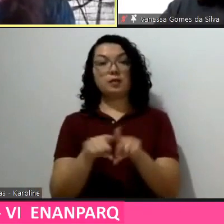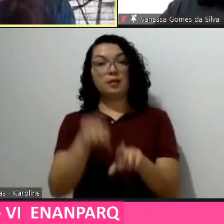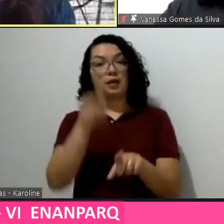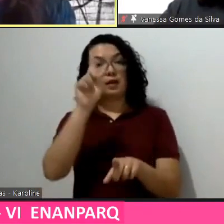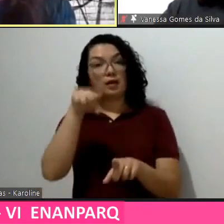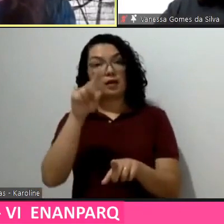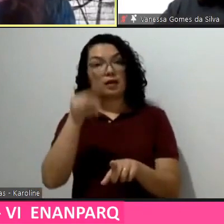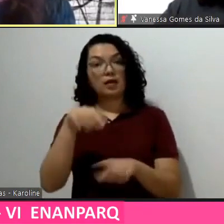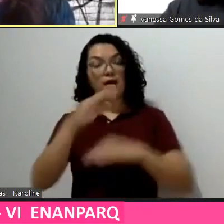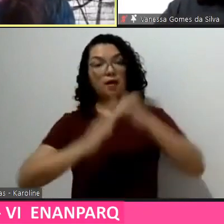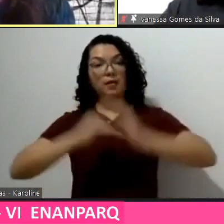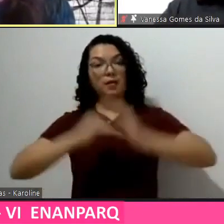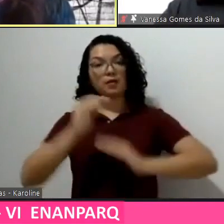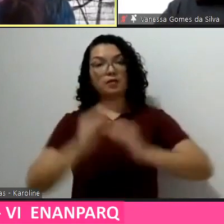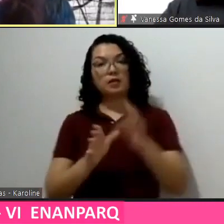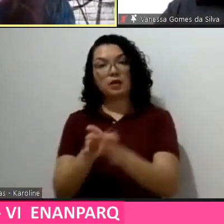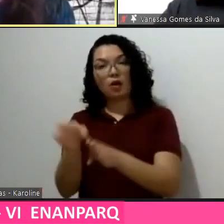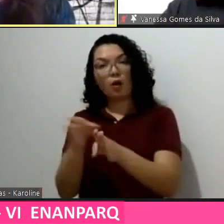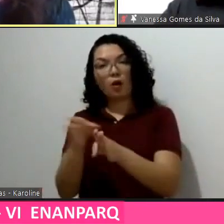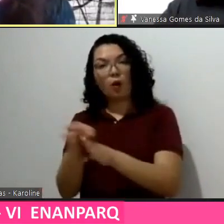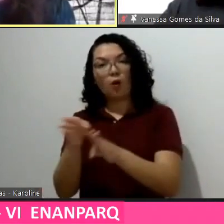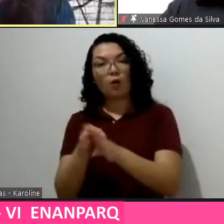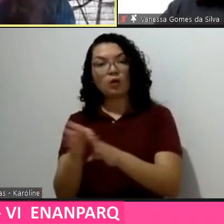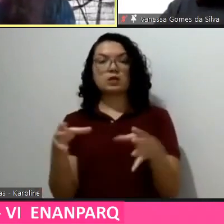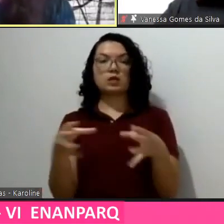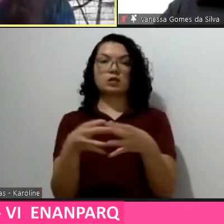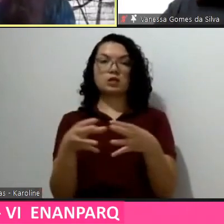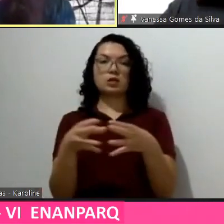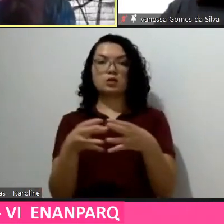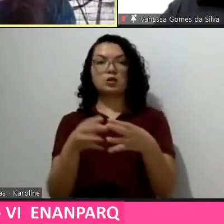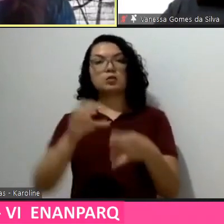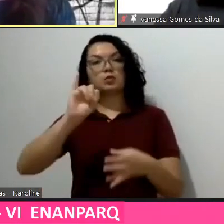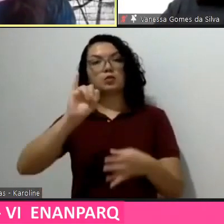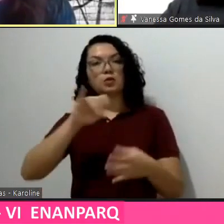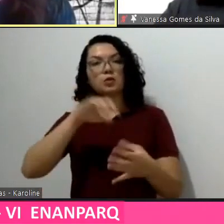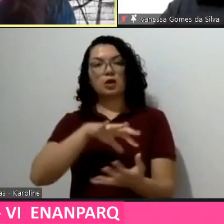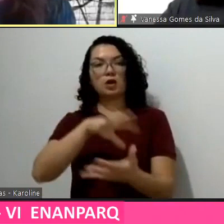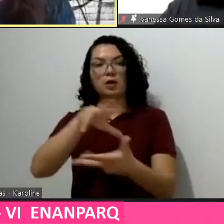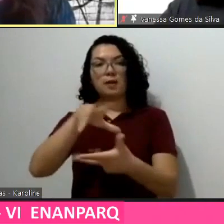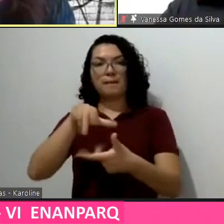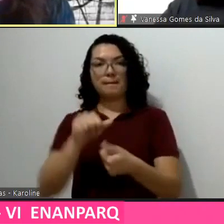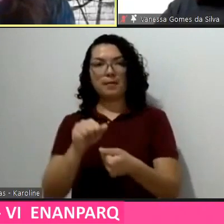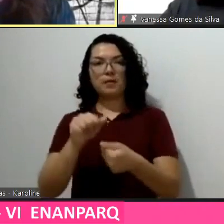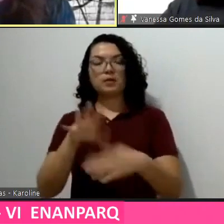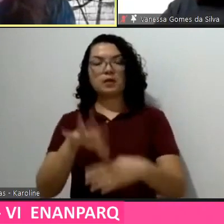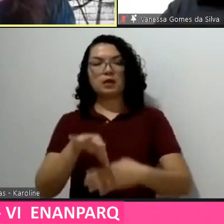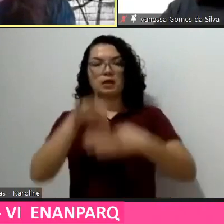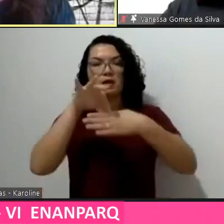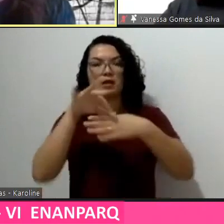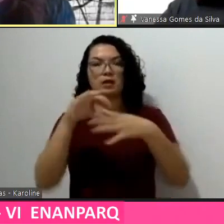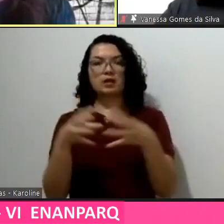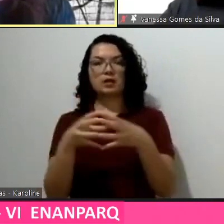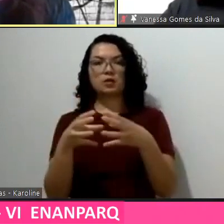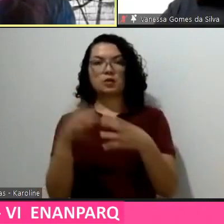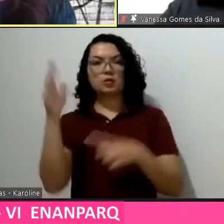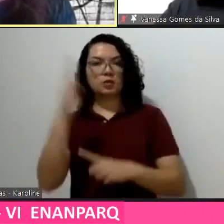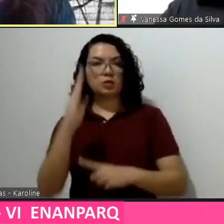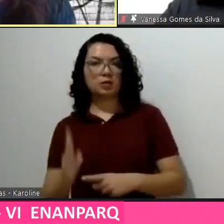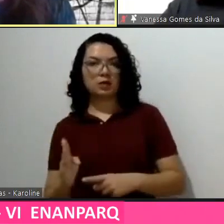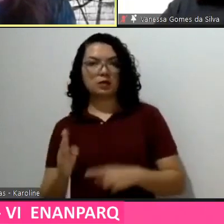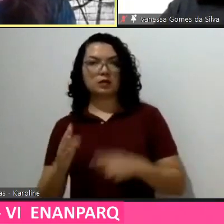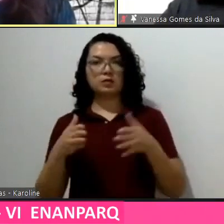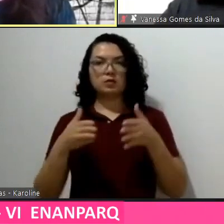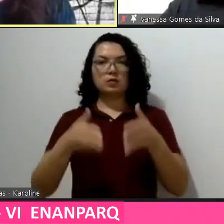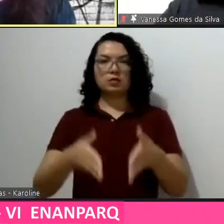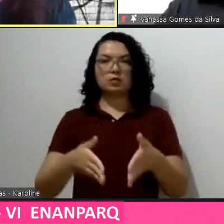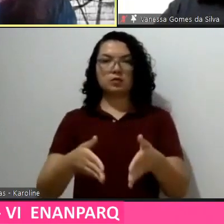da International Initiative for Sustainable Building Environment, líder da equipe brasileira participante do Green